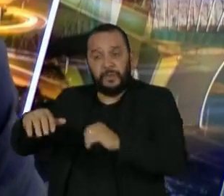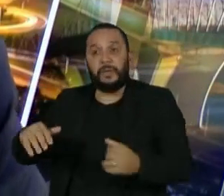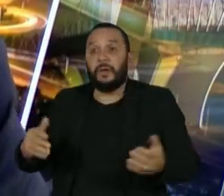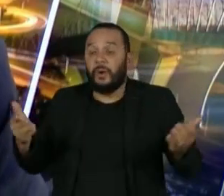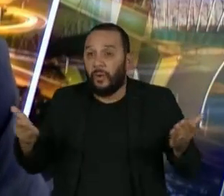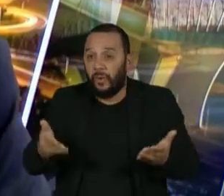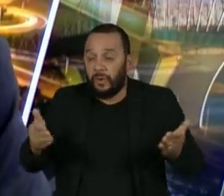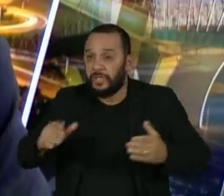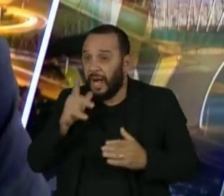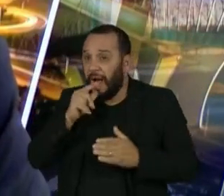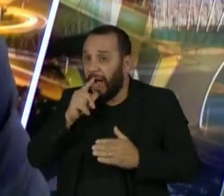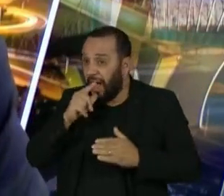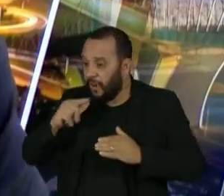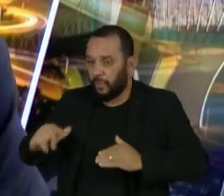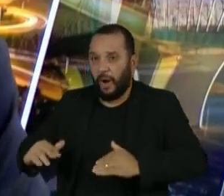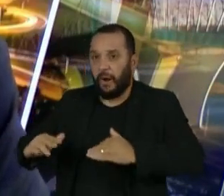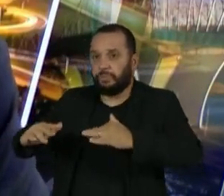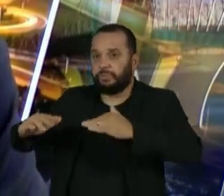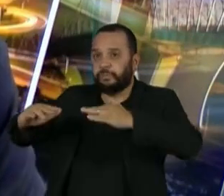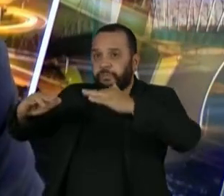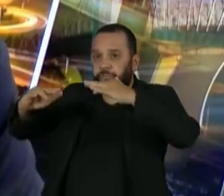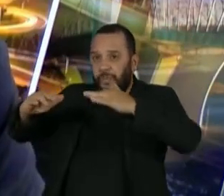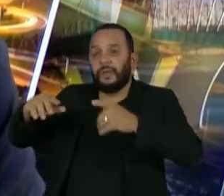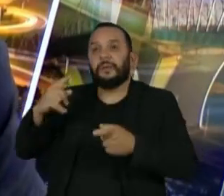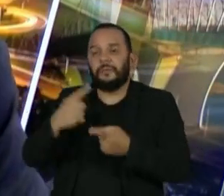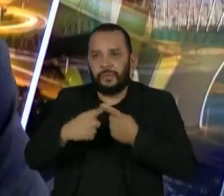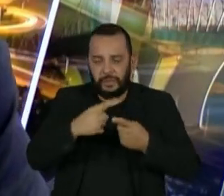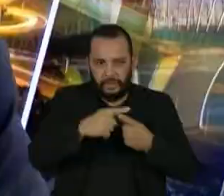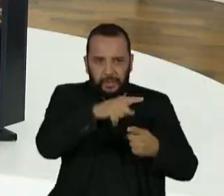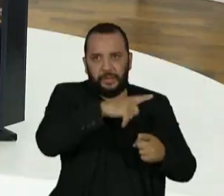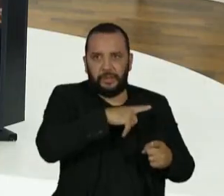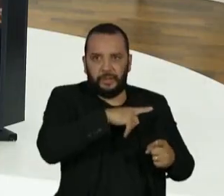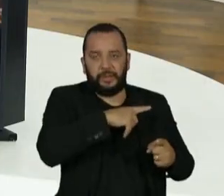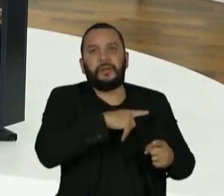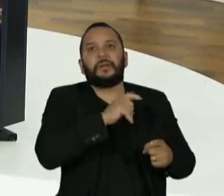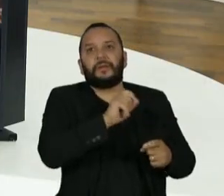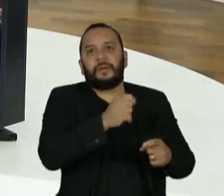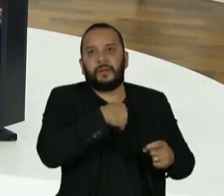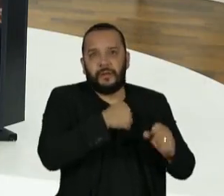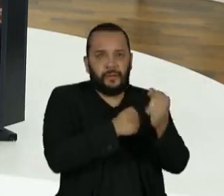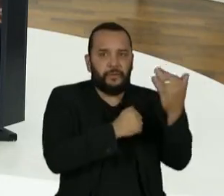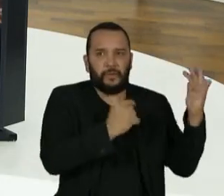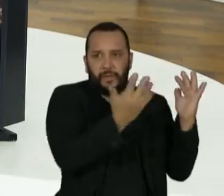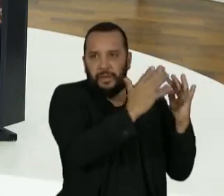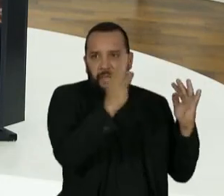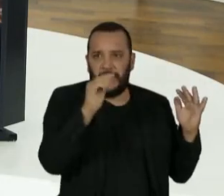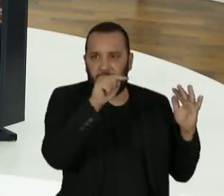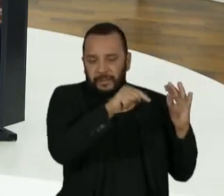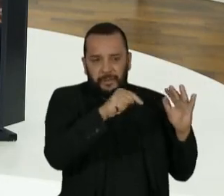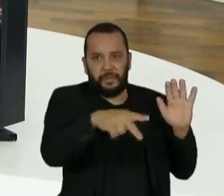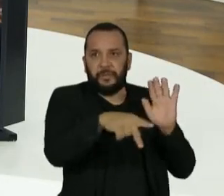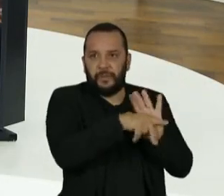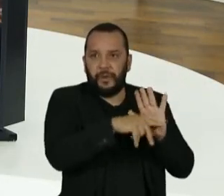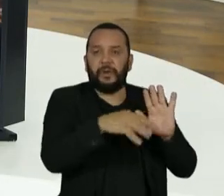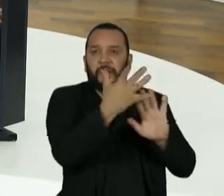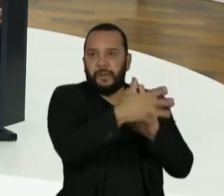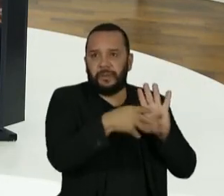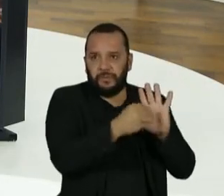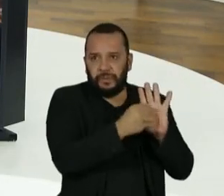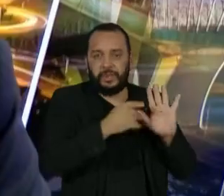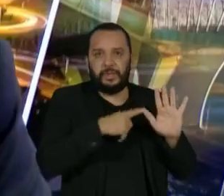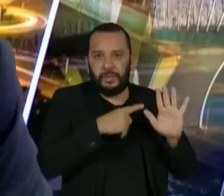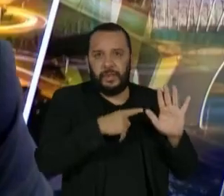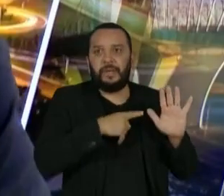momento, é porque a floresta amazônica, através dos rios voadores, estão abastecendo os nossos